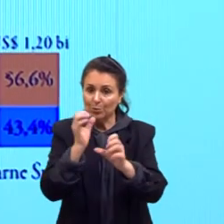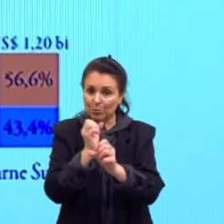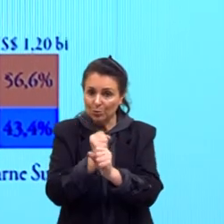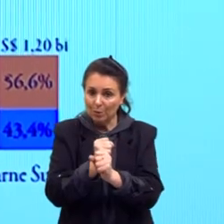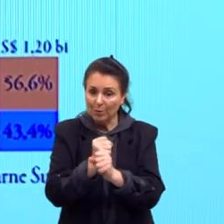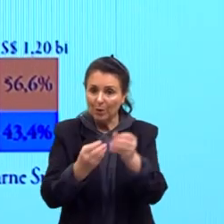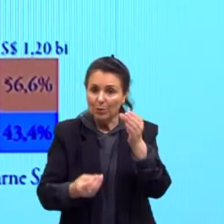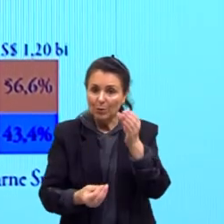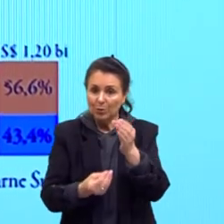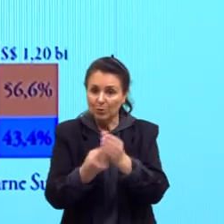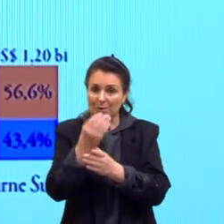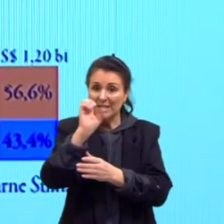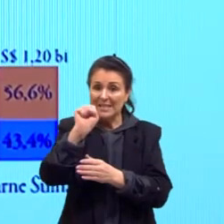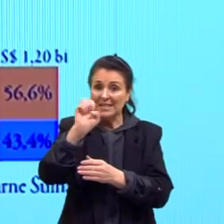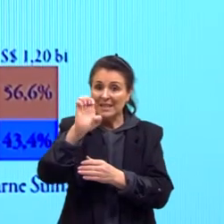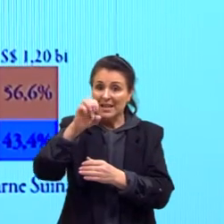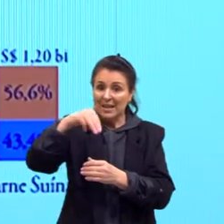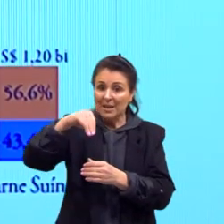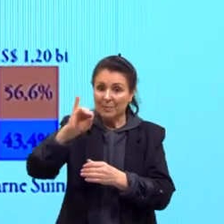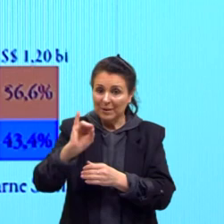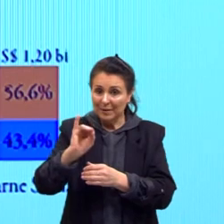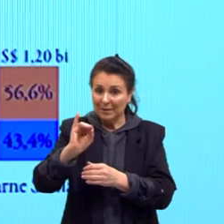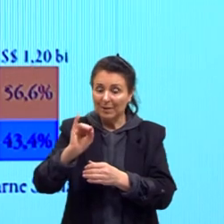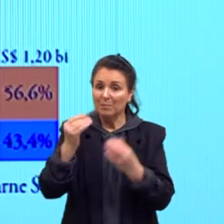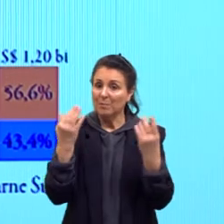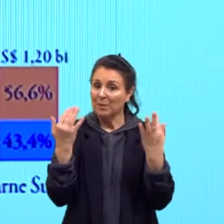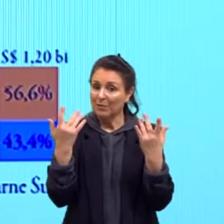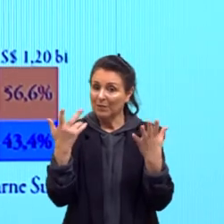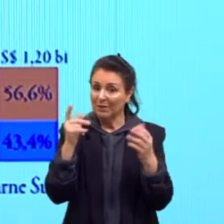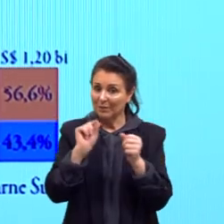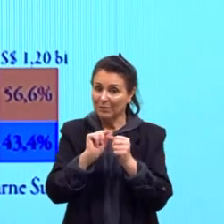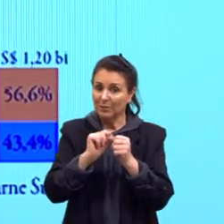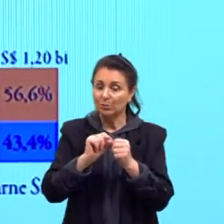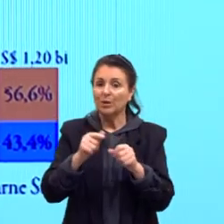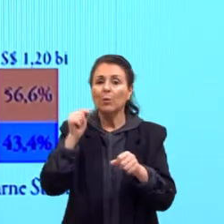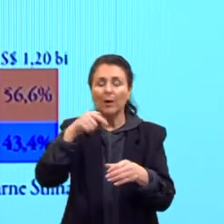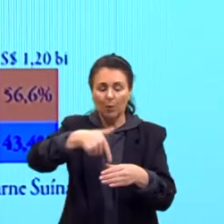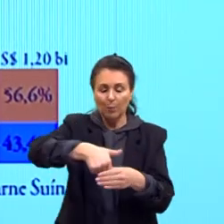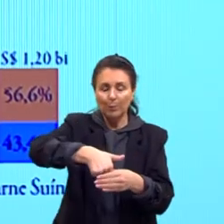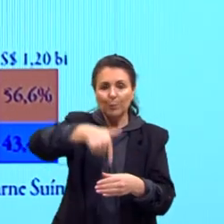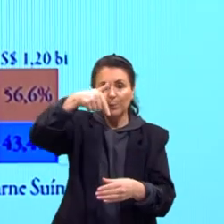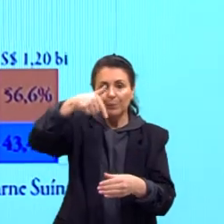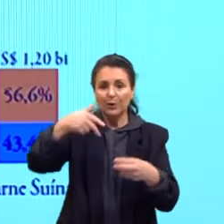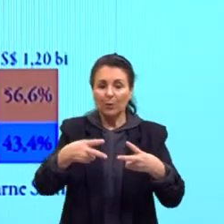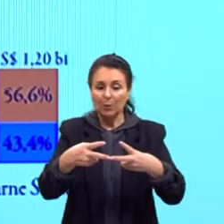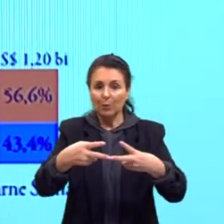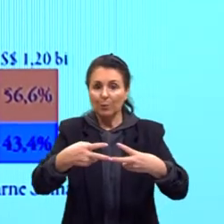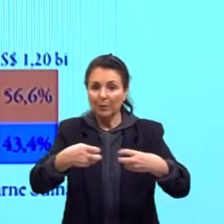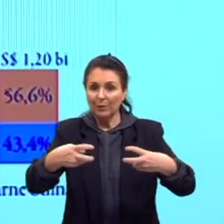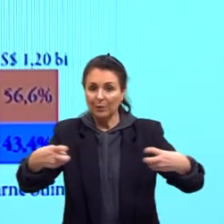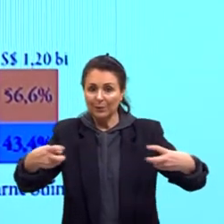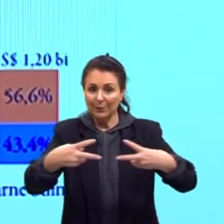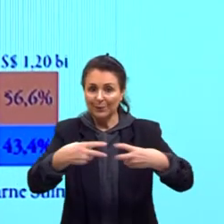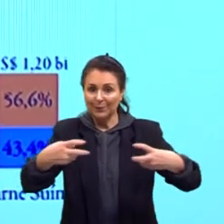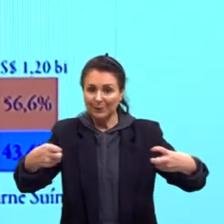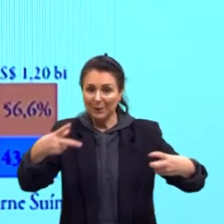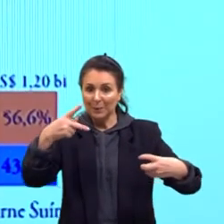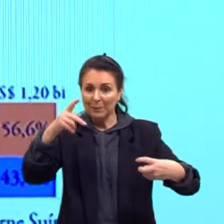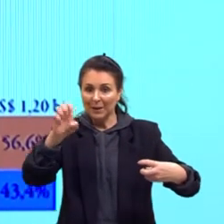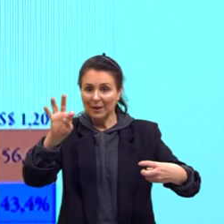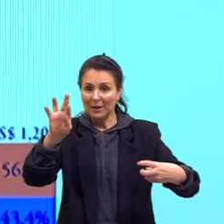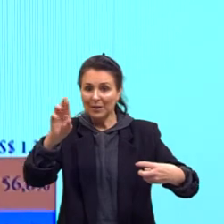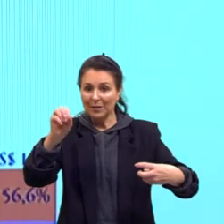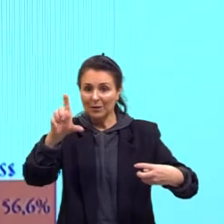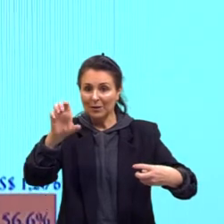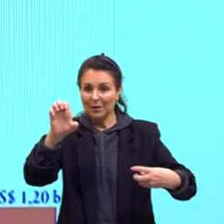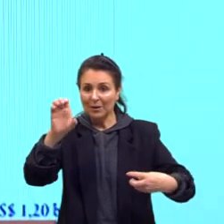semimanufaturados, que é o caso, por exemplo, do petróleo, entre outras coisas, você vai aí a mais